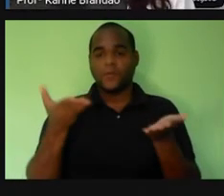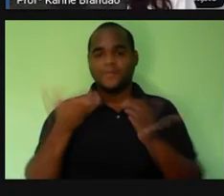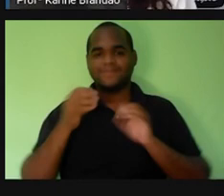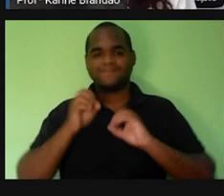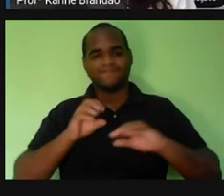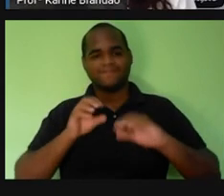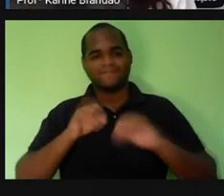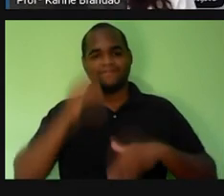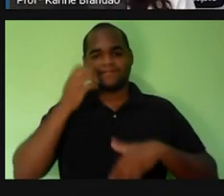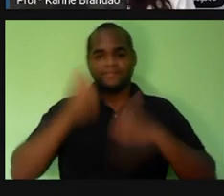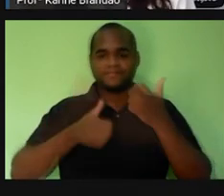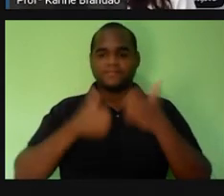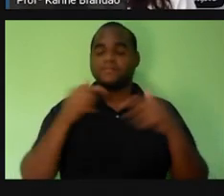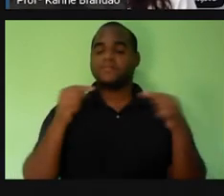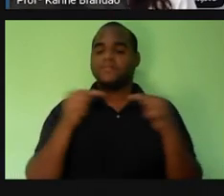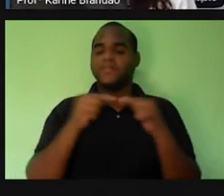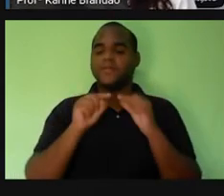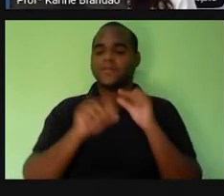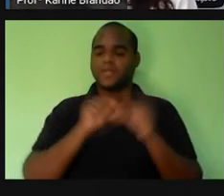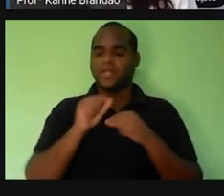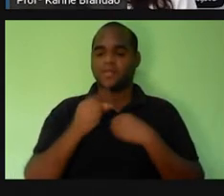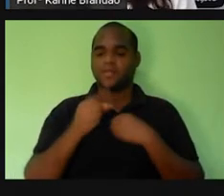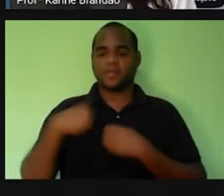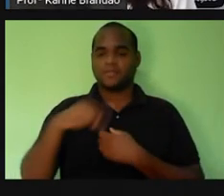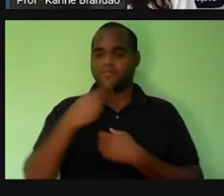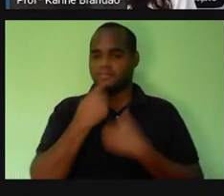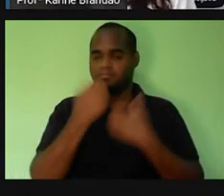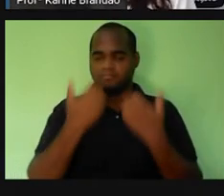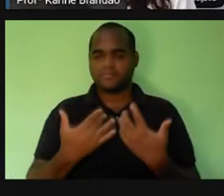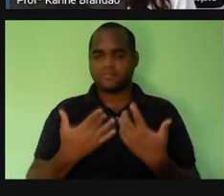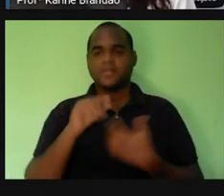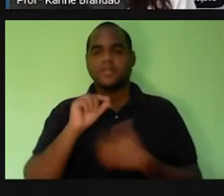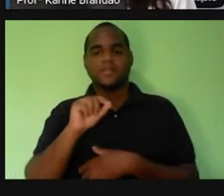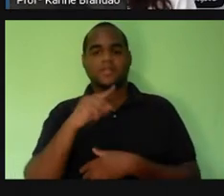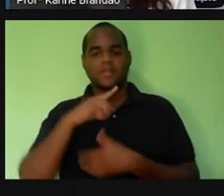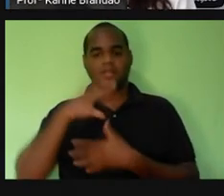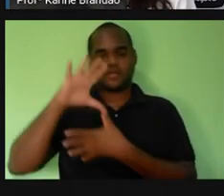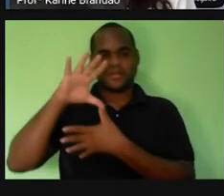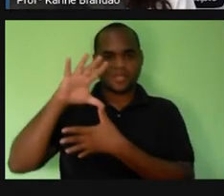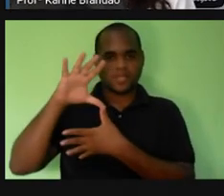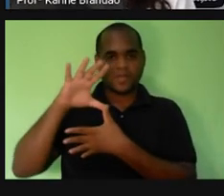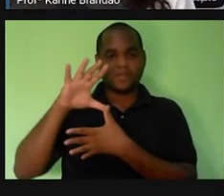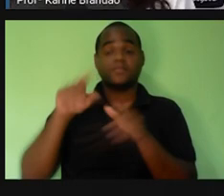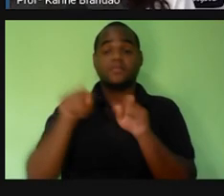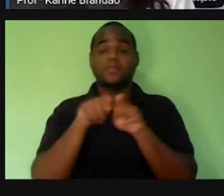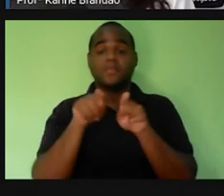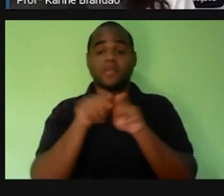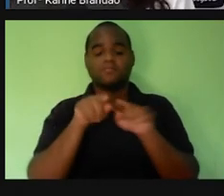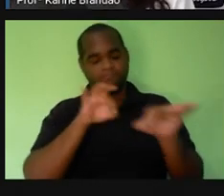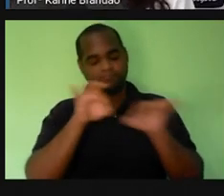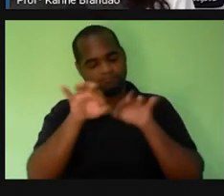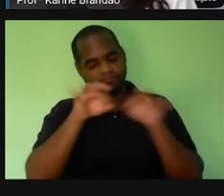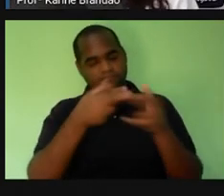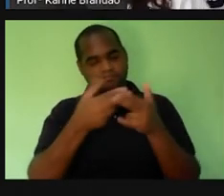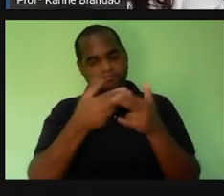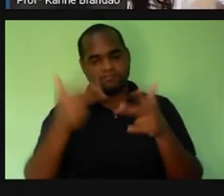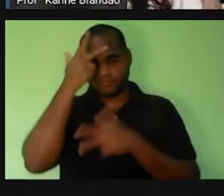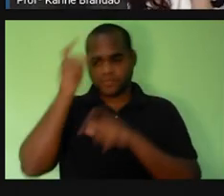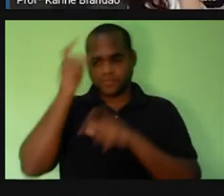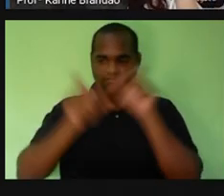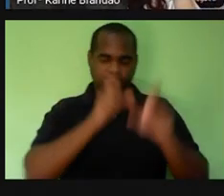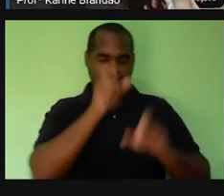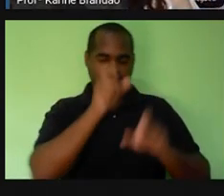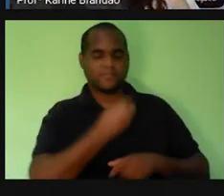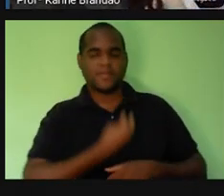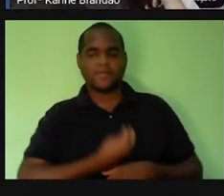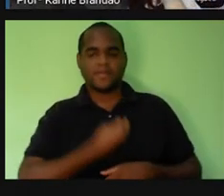exemplo. Que é o quê? A gente falar sobre território e a organização dos seres vivos. Quando